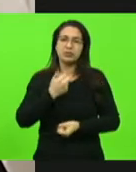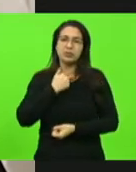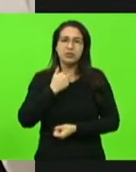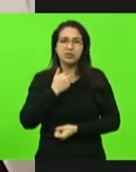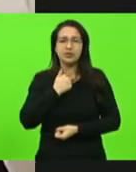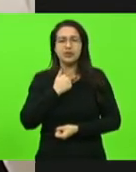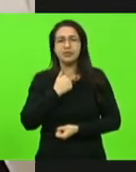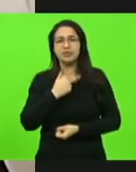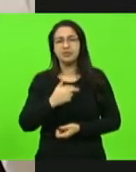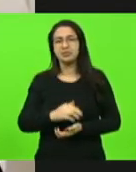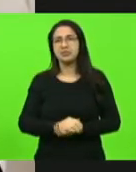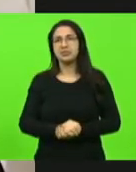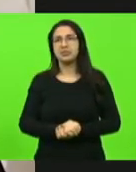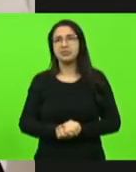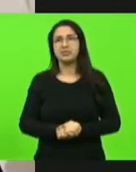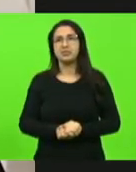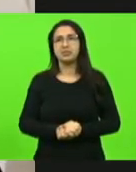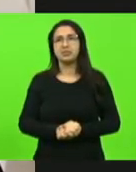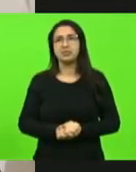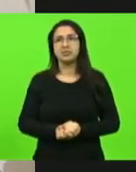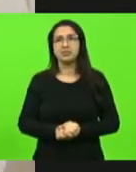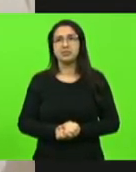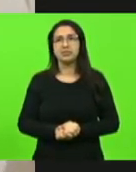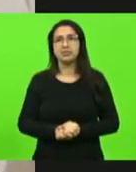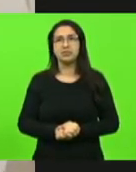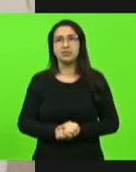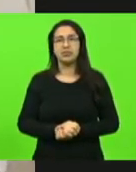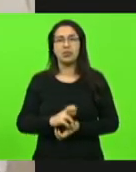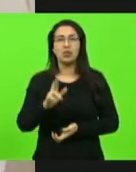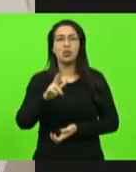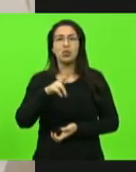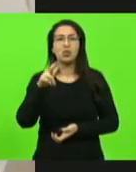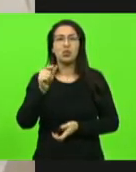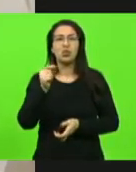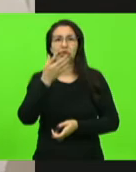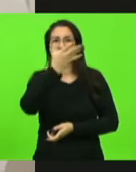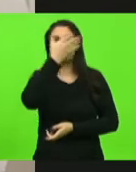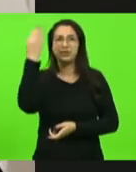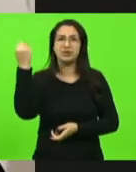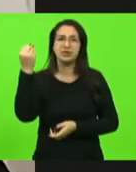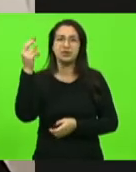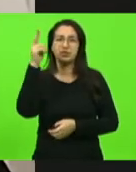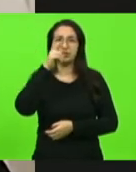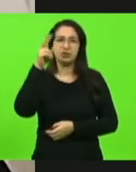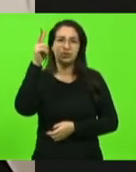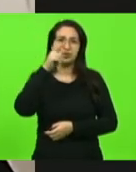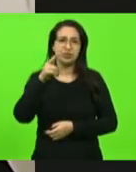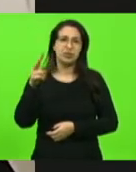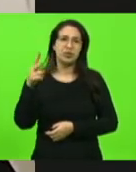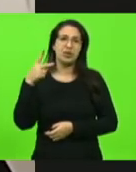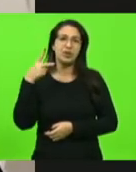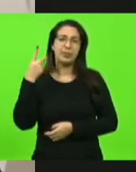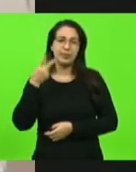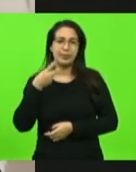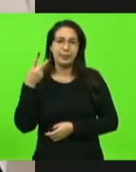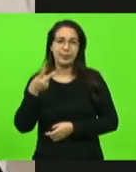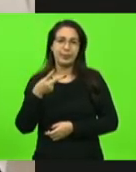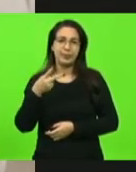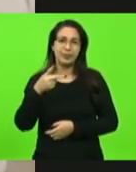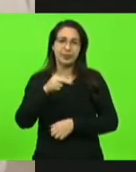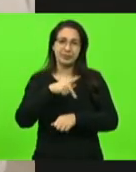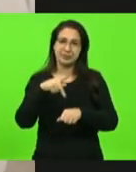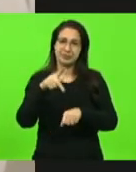mancha jamais será apagada da história política do nosso país. Isso é uma boa...